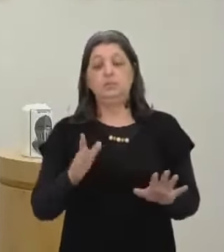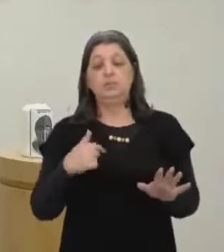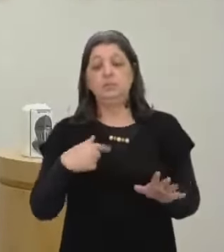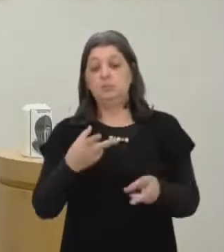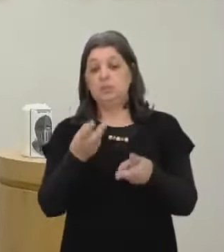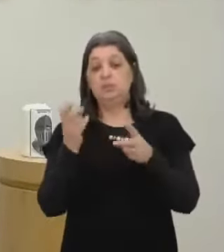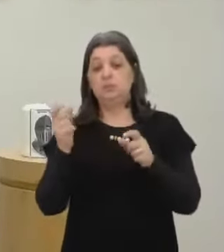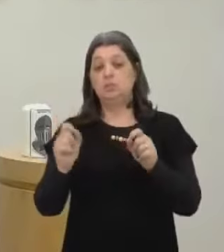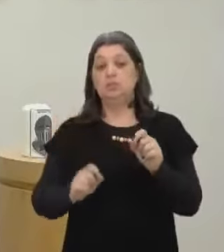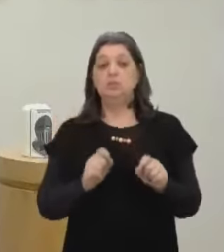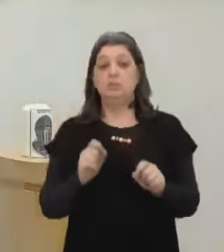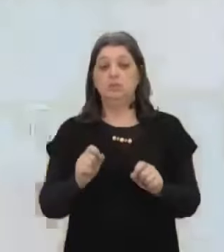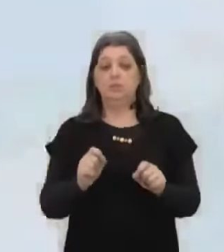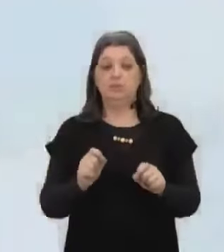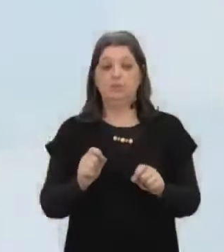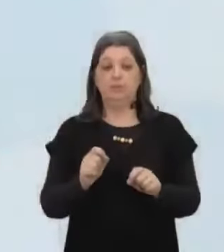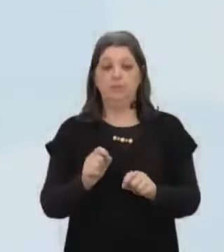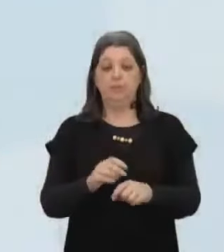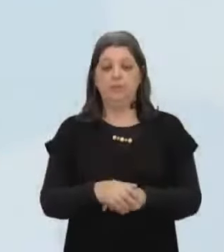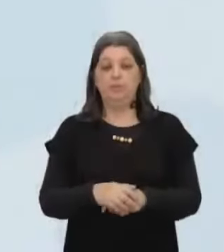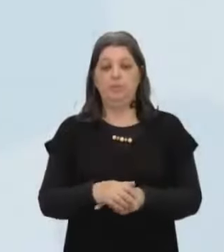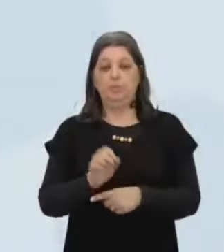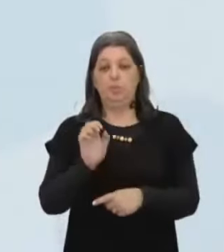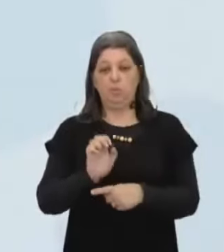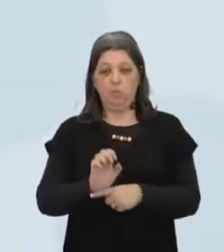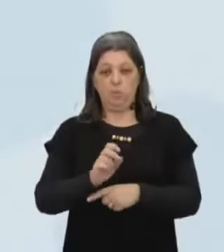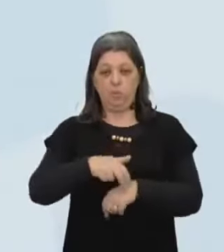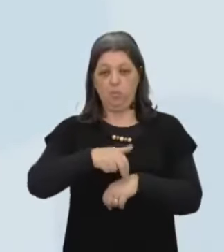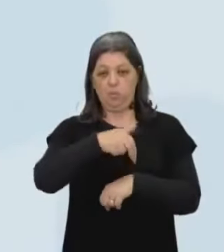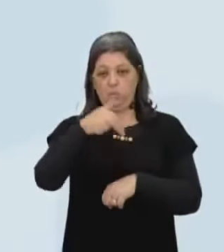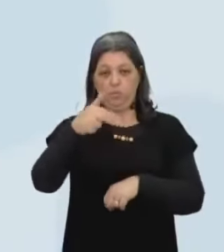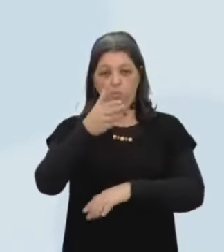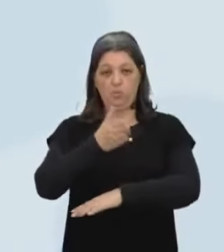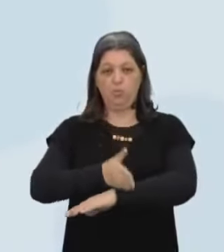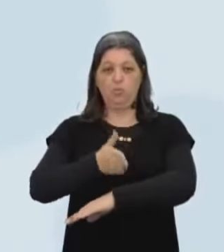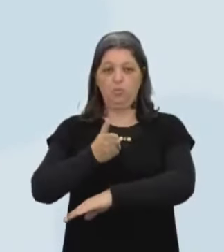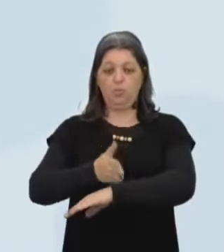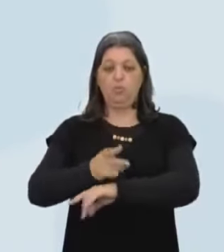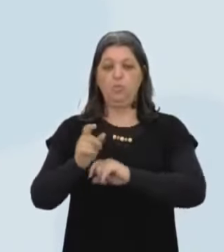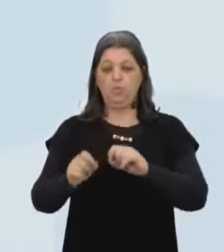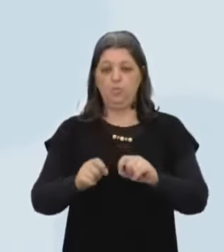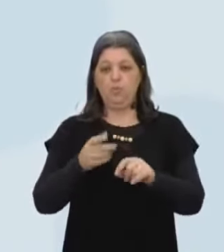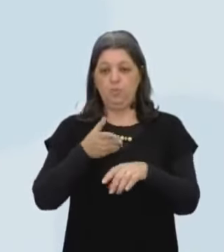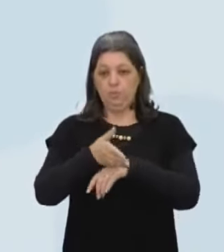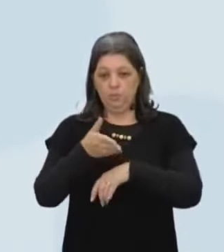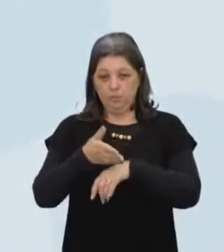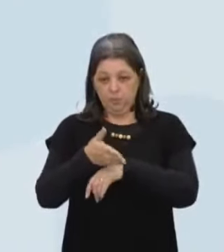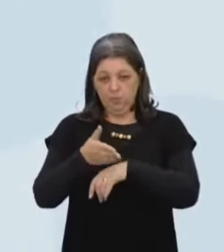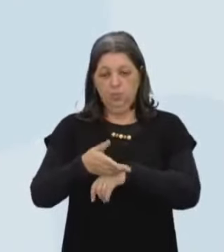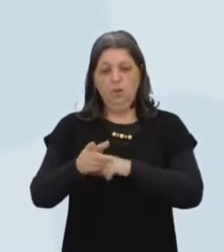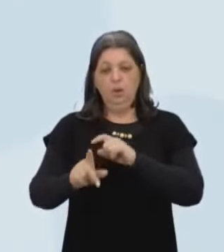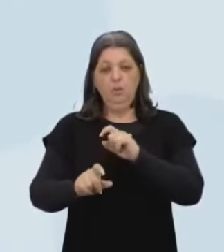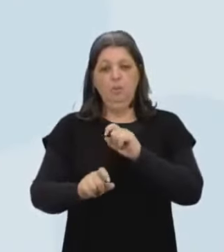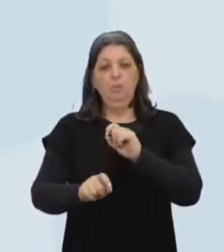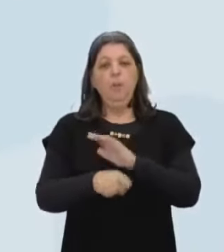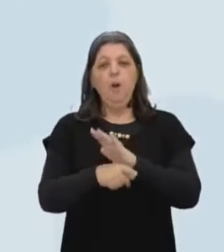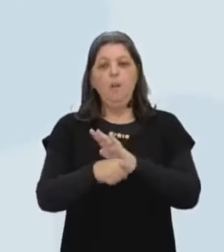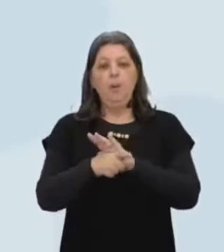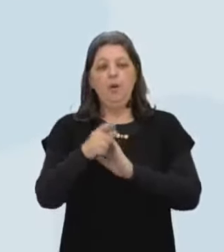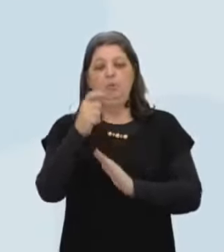Que nesse cenário de um Estado Nacional Contemporâneo A participação é por convocação